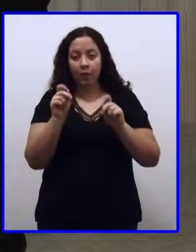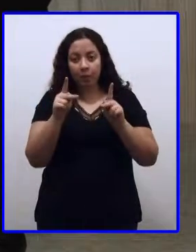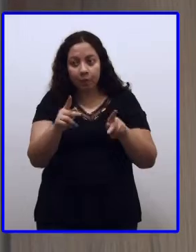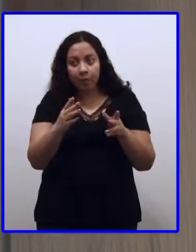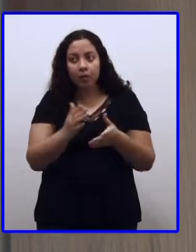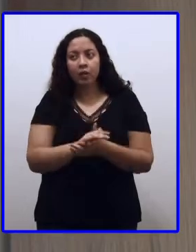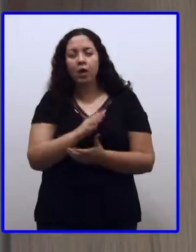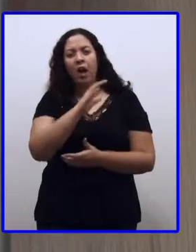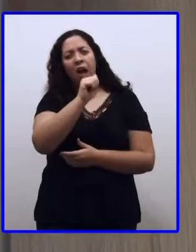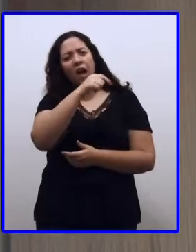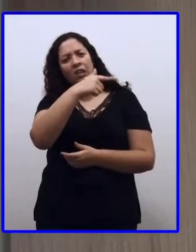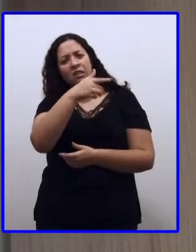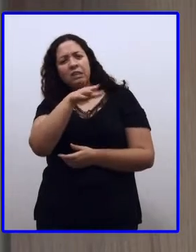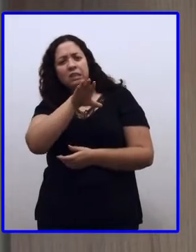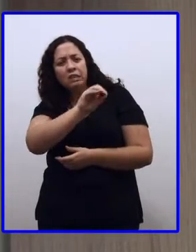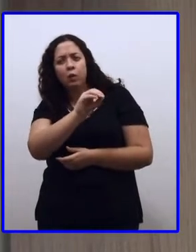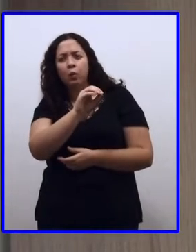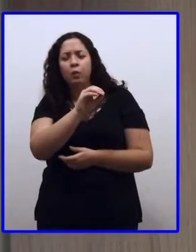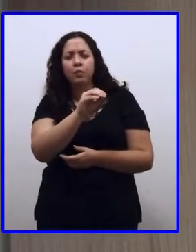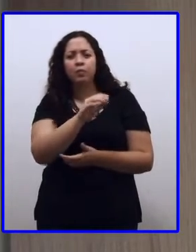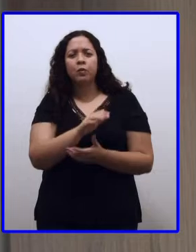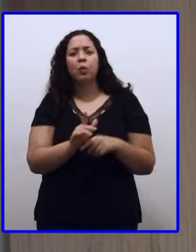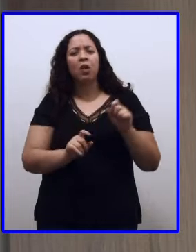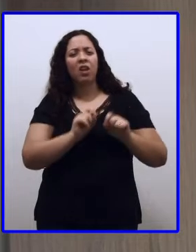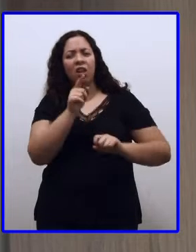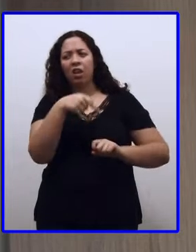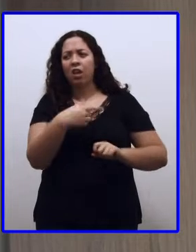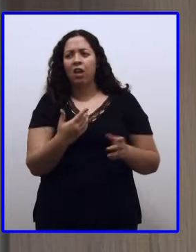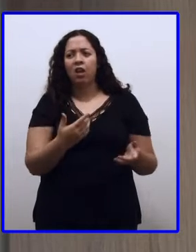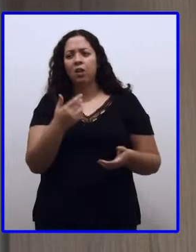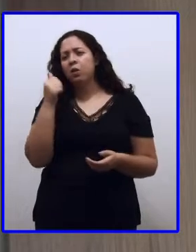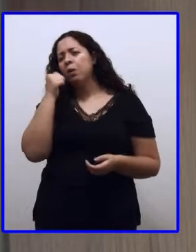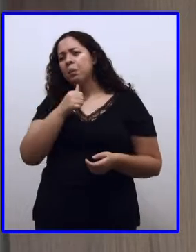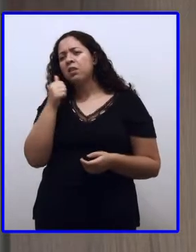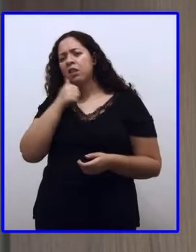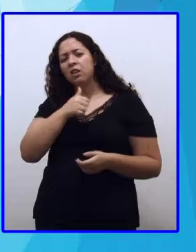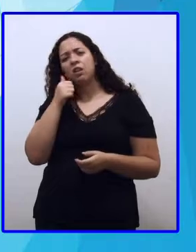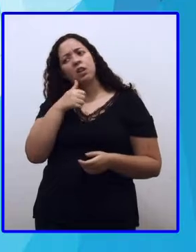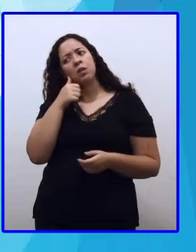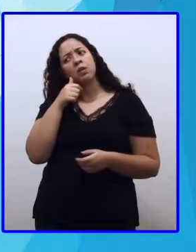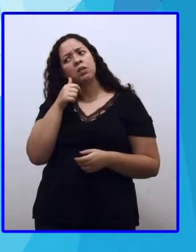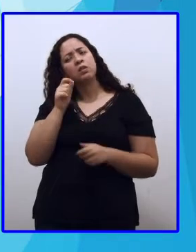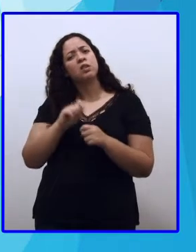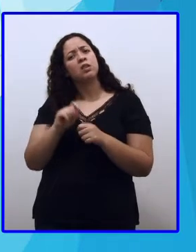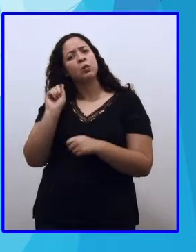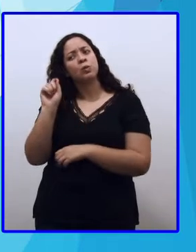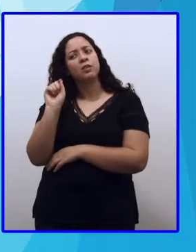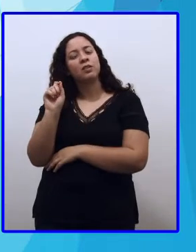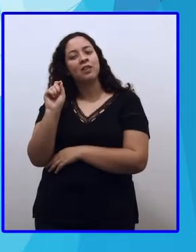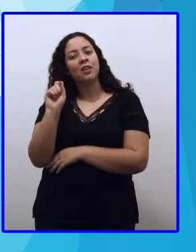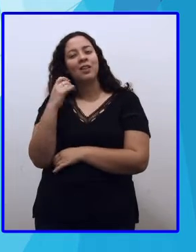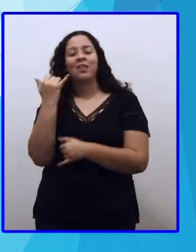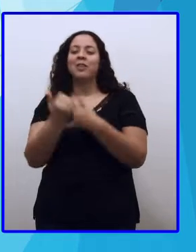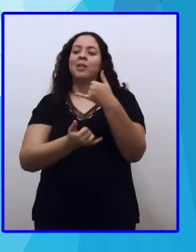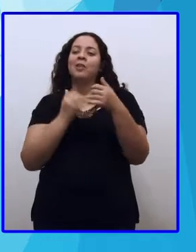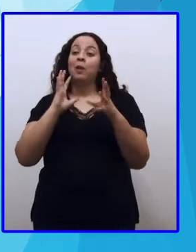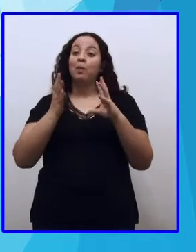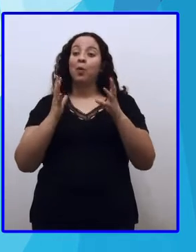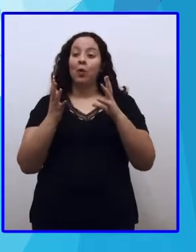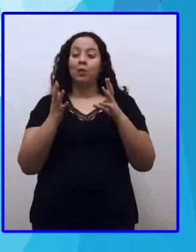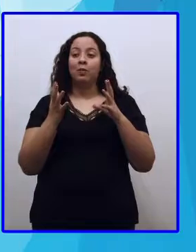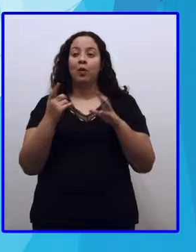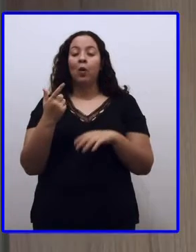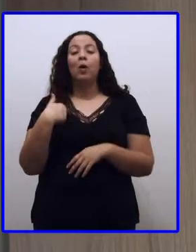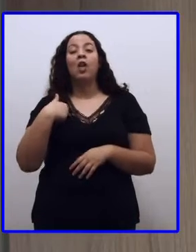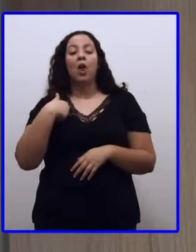ação. A ação. O que a menina está fazendo aqui? Ela está jogando bola. Então,